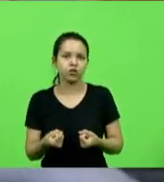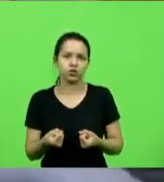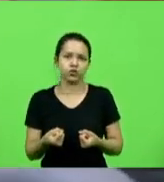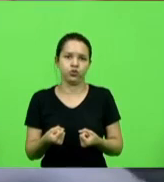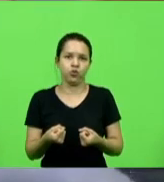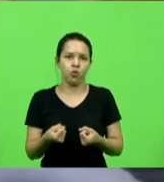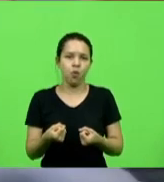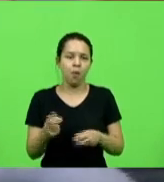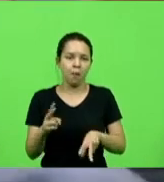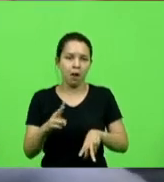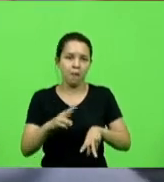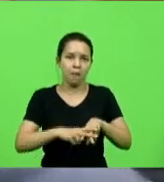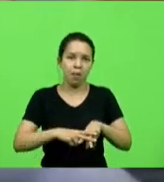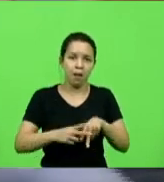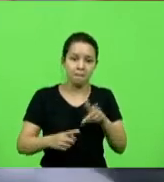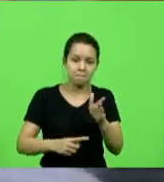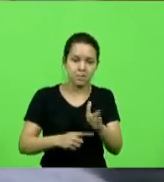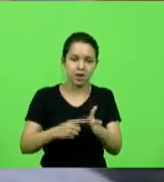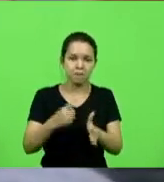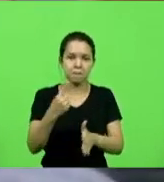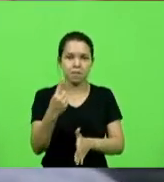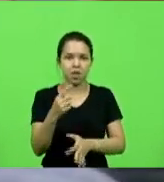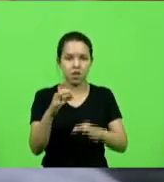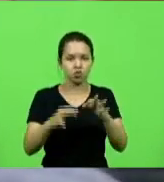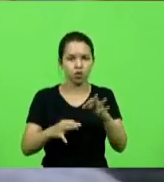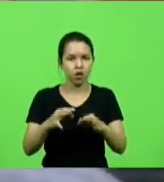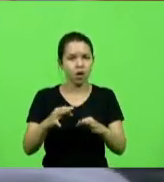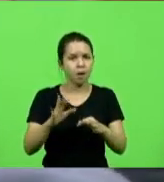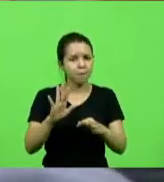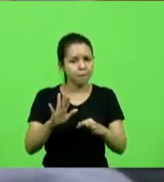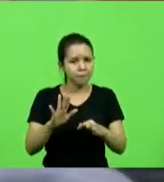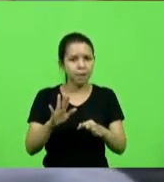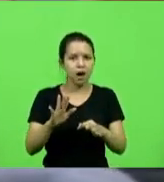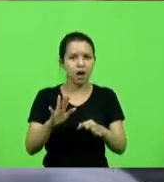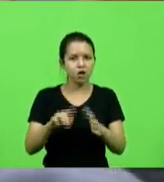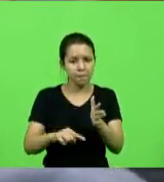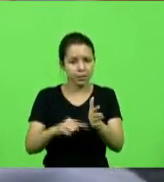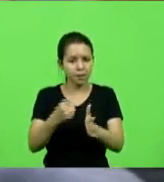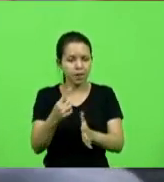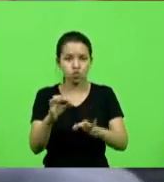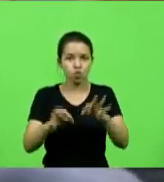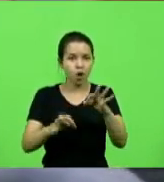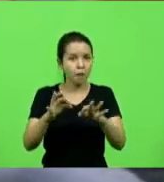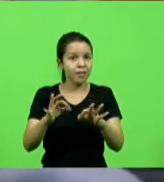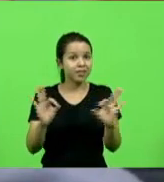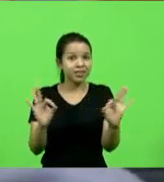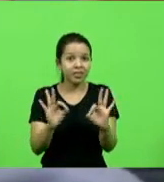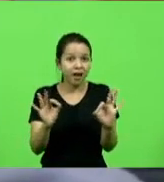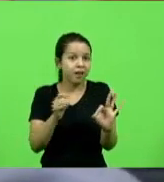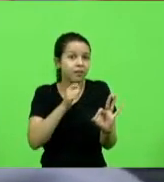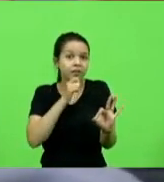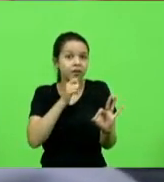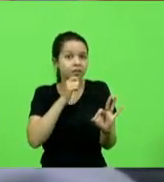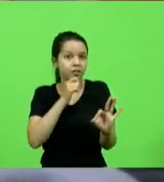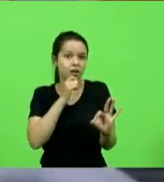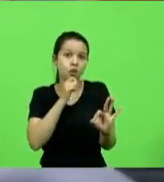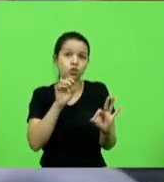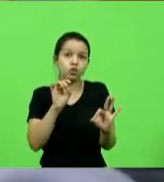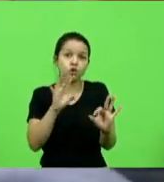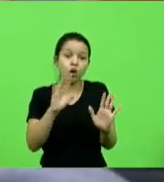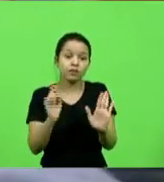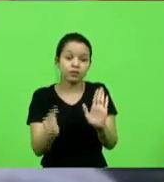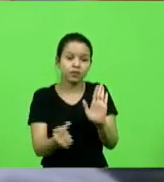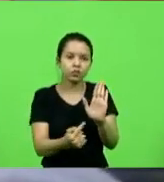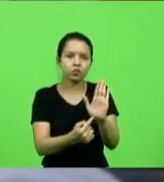aqui. Não foi julgado. Não teve direito à defesa ainda. É só uma denúncia que vai correr todos os